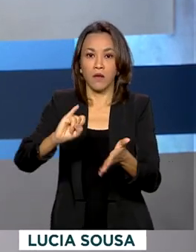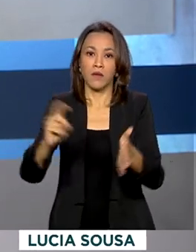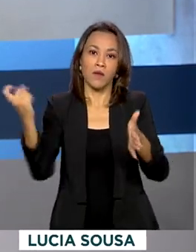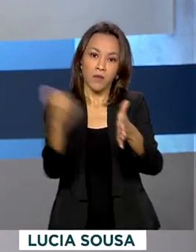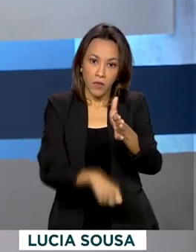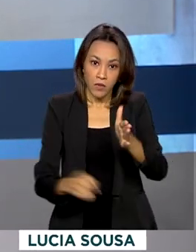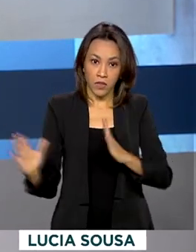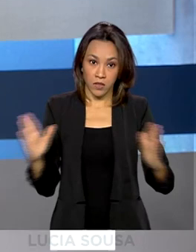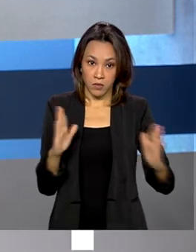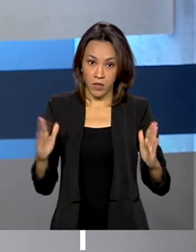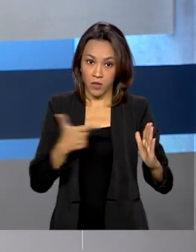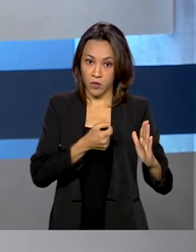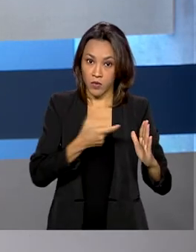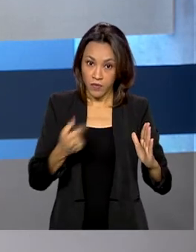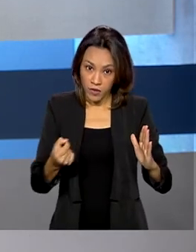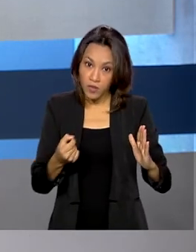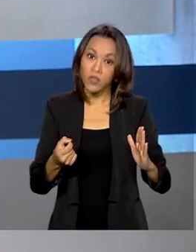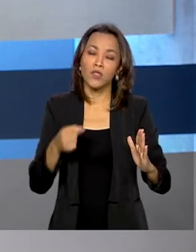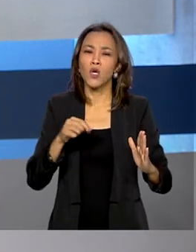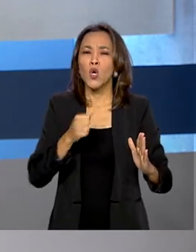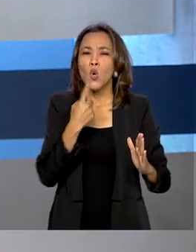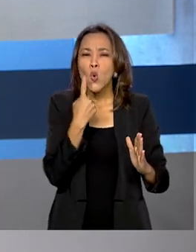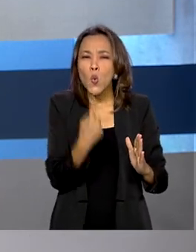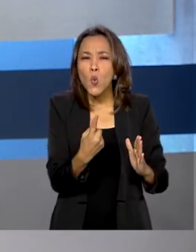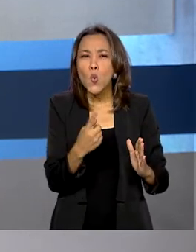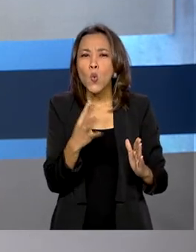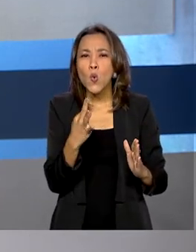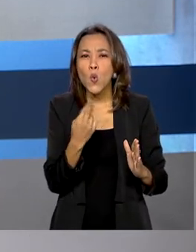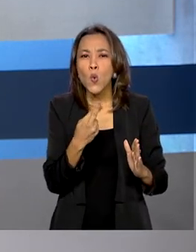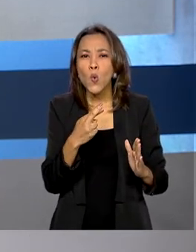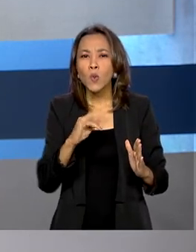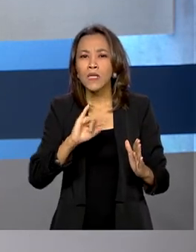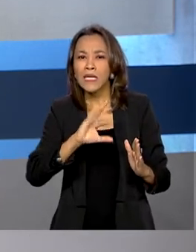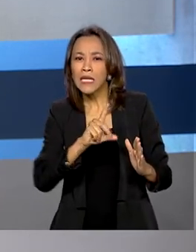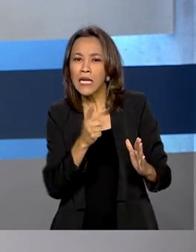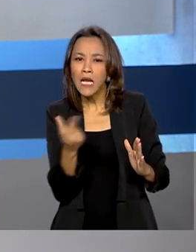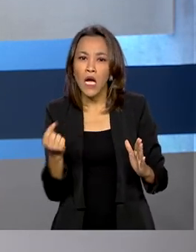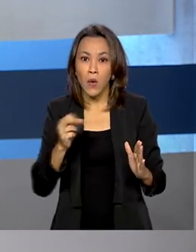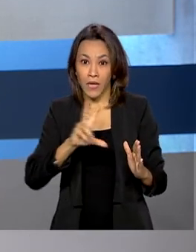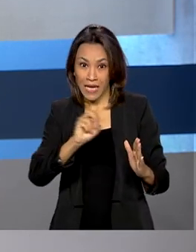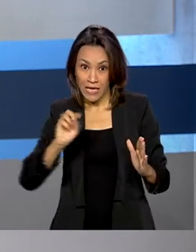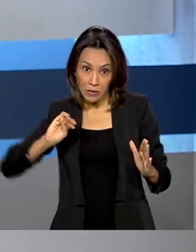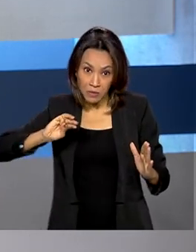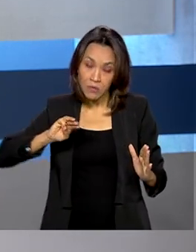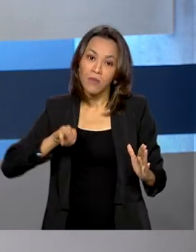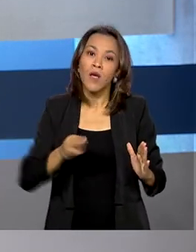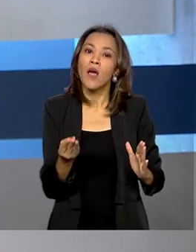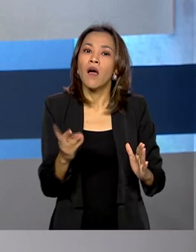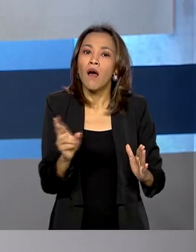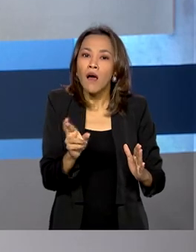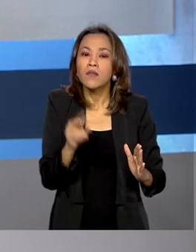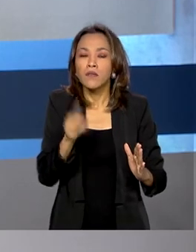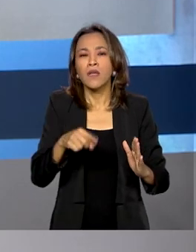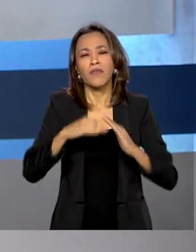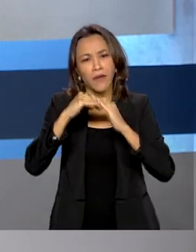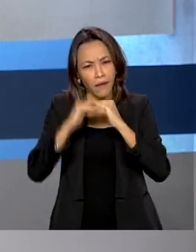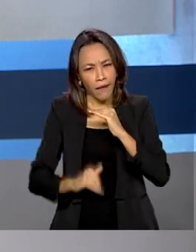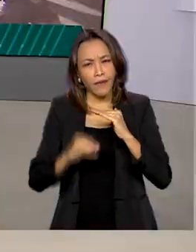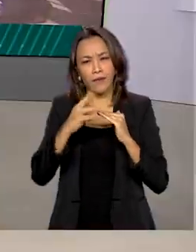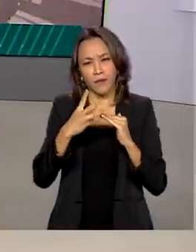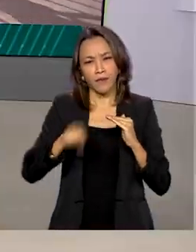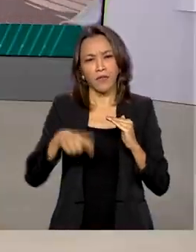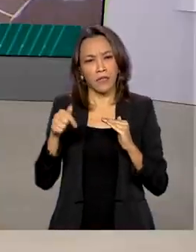2020 somou quase um trilhão e meio de reais. Houve queda de 3,75% em relação ao ano anterior.